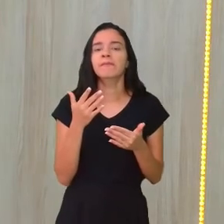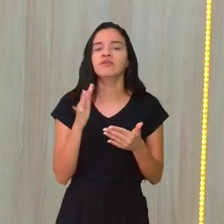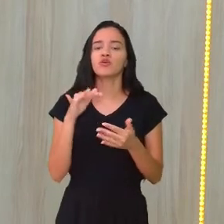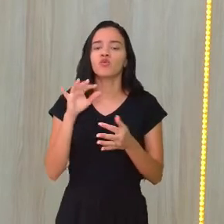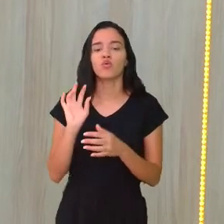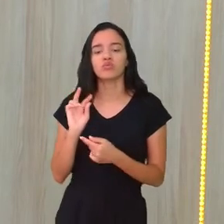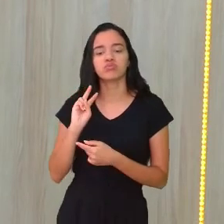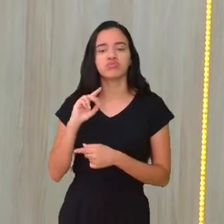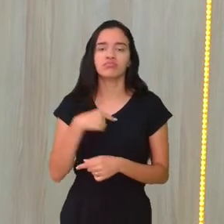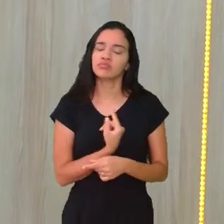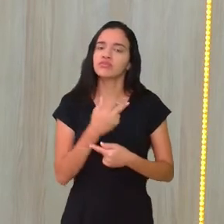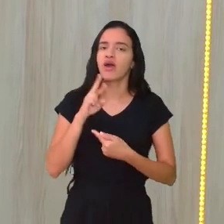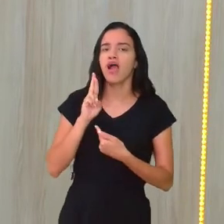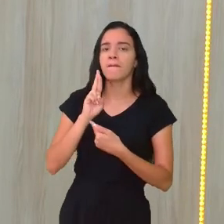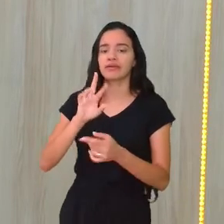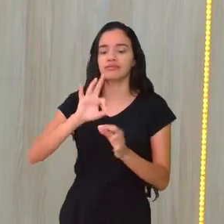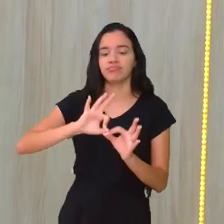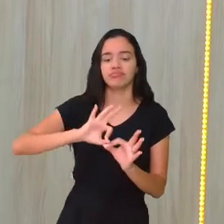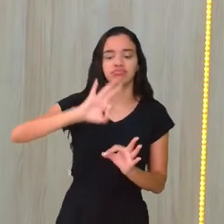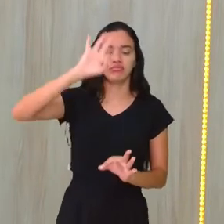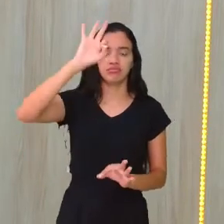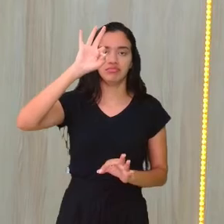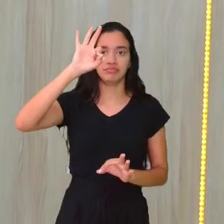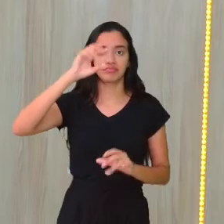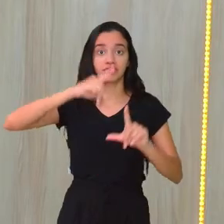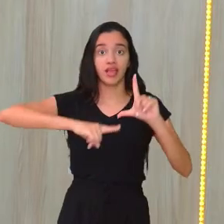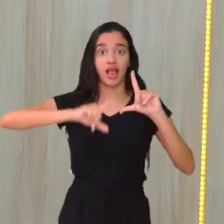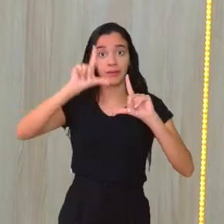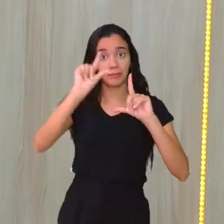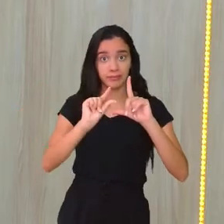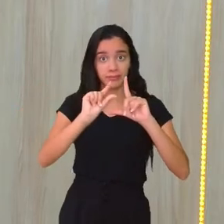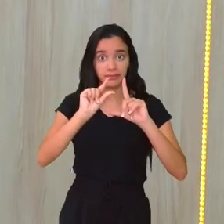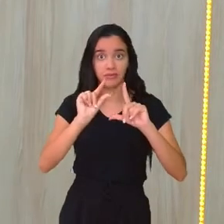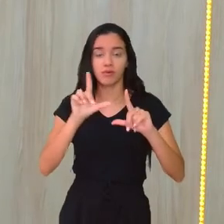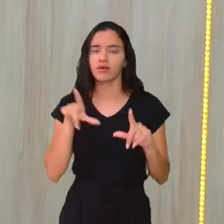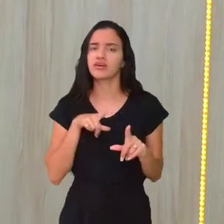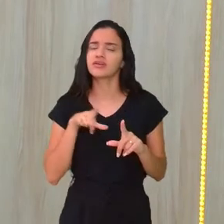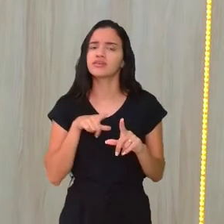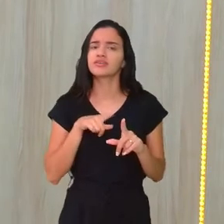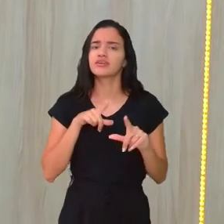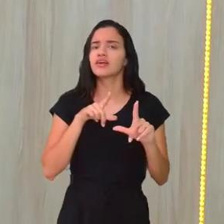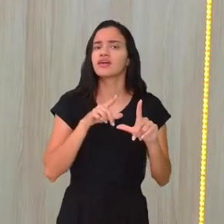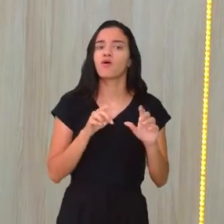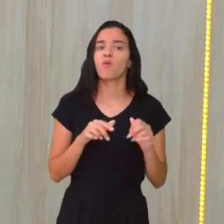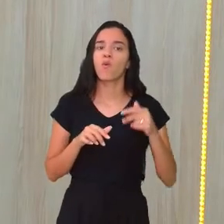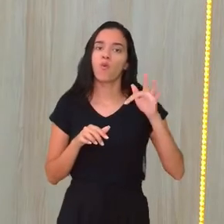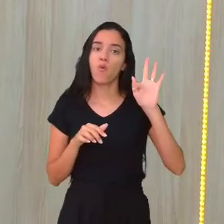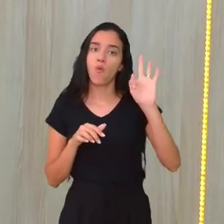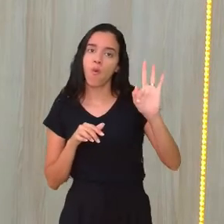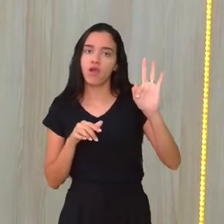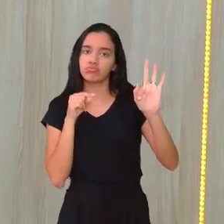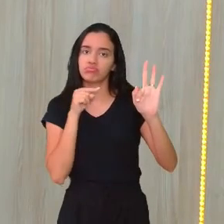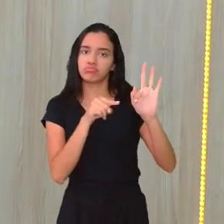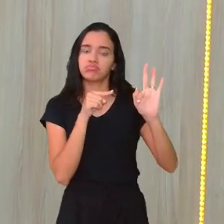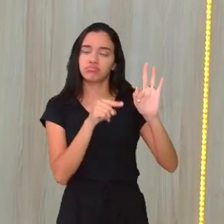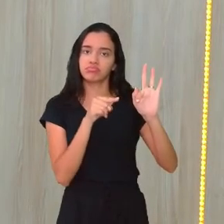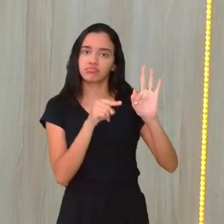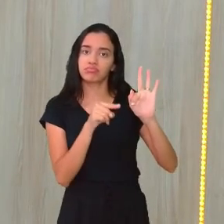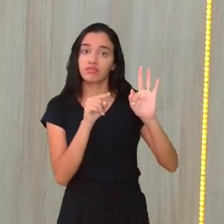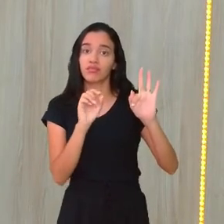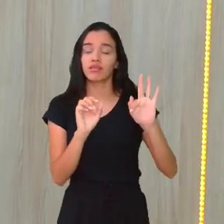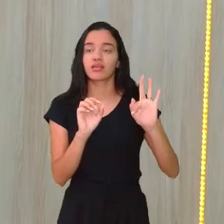representa uma reta, é letra minúscula. E aqui eu tenho a letra F. E ela está bem